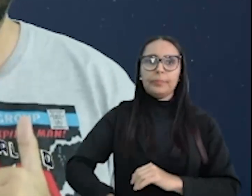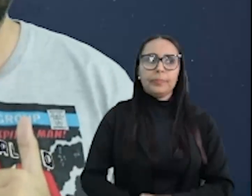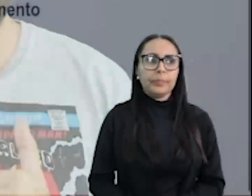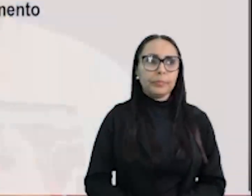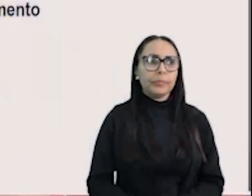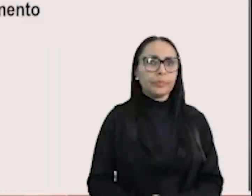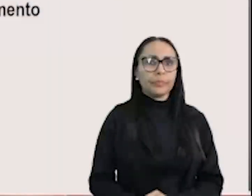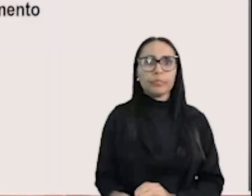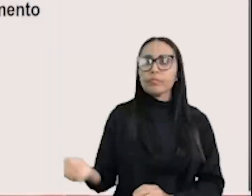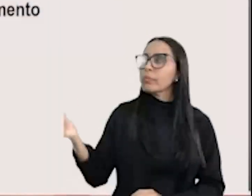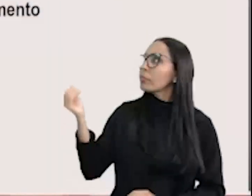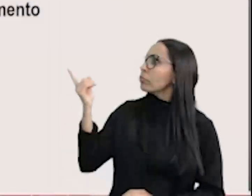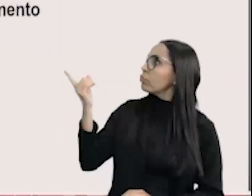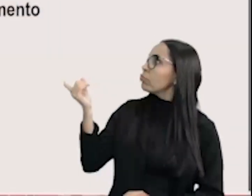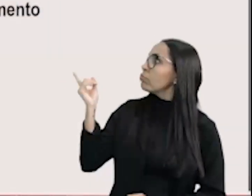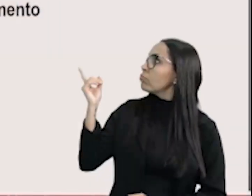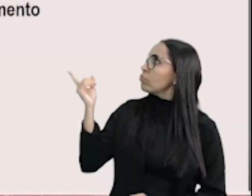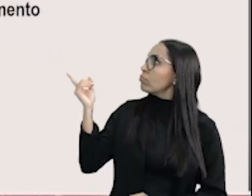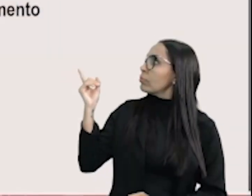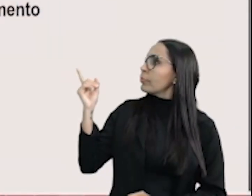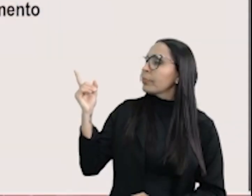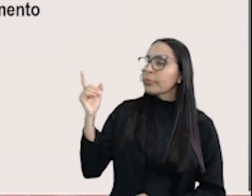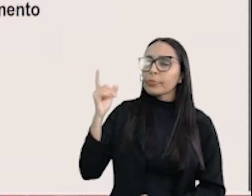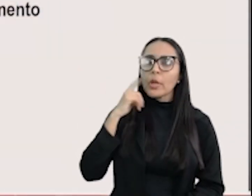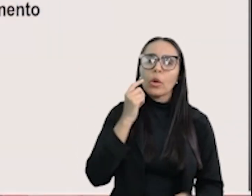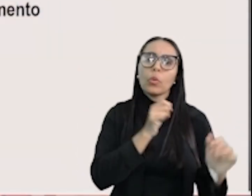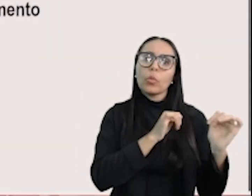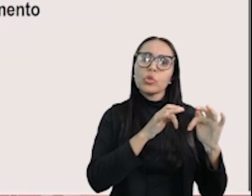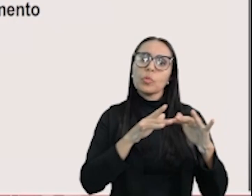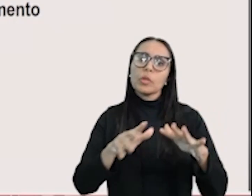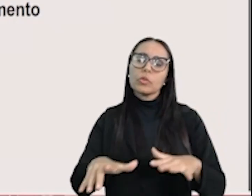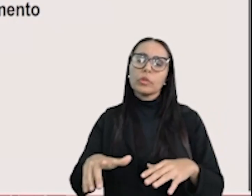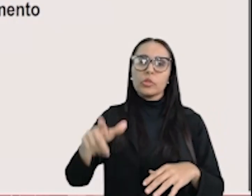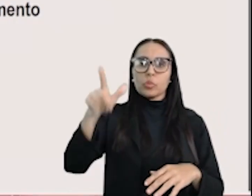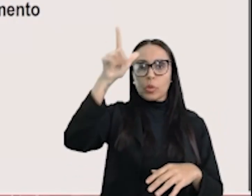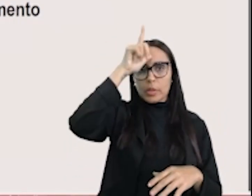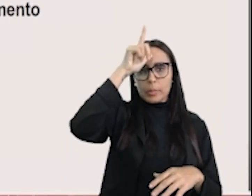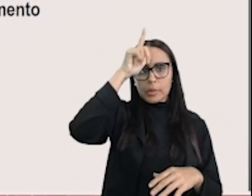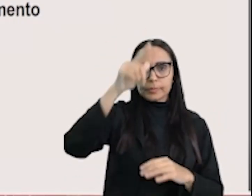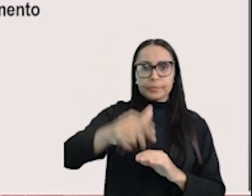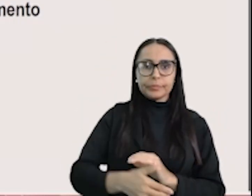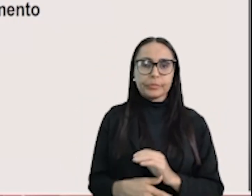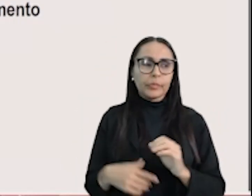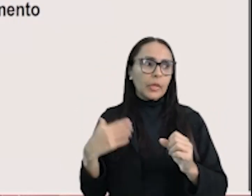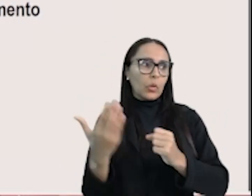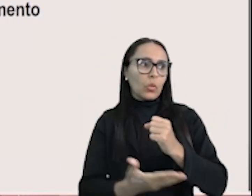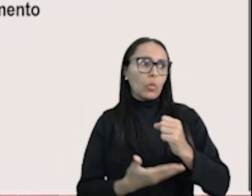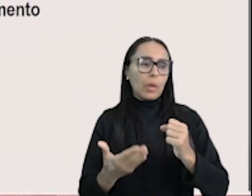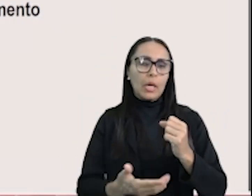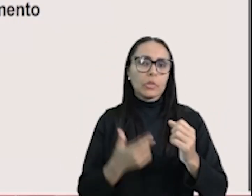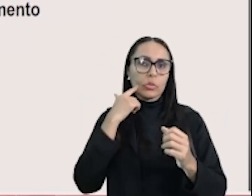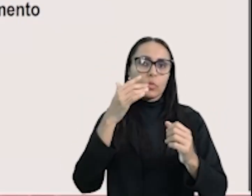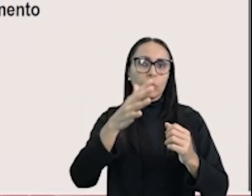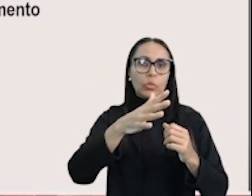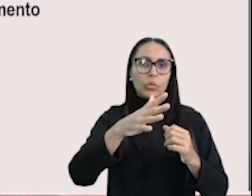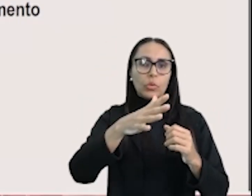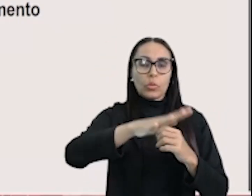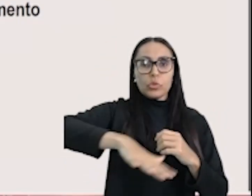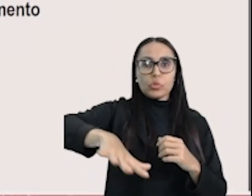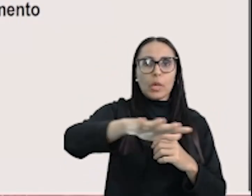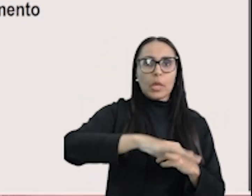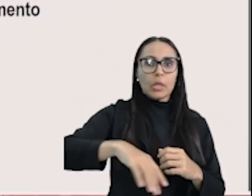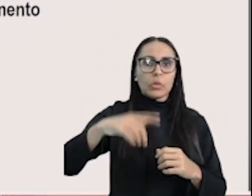aí na sua tela. Vamos falar um pouquinho sobre o expansionismo alemão. Com base na ideologia do espaço vital,